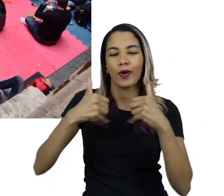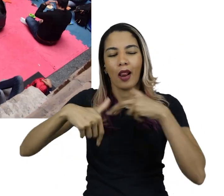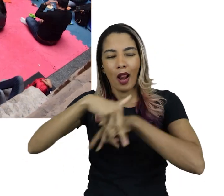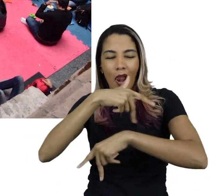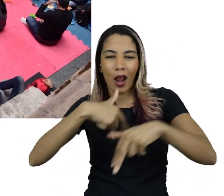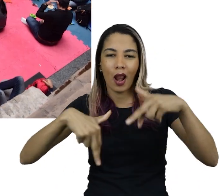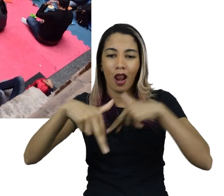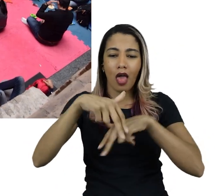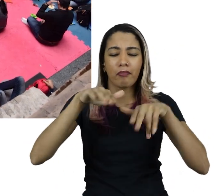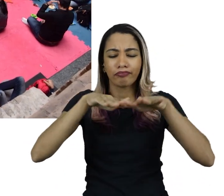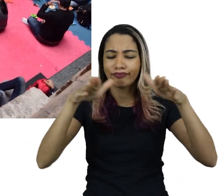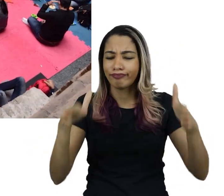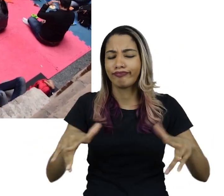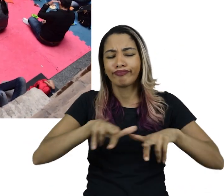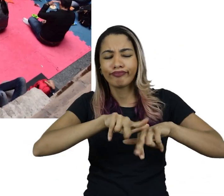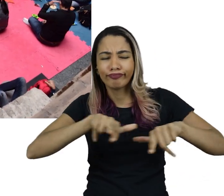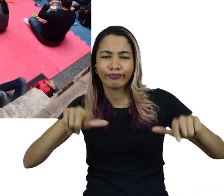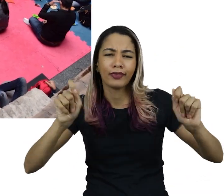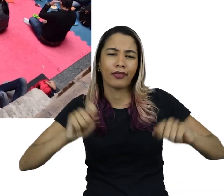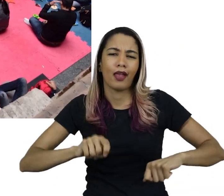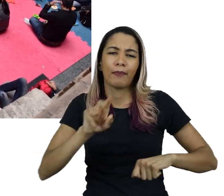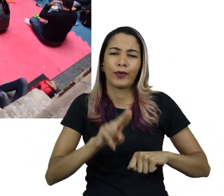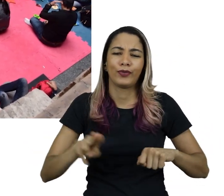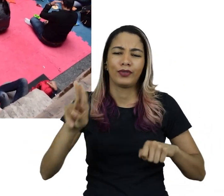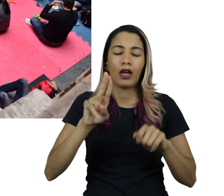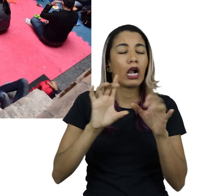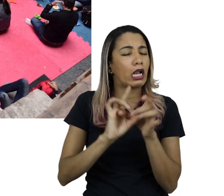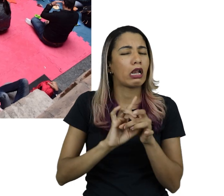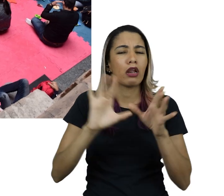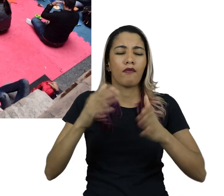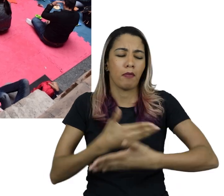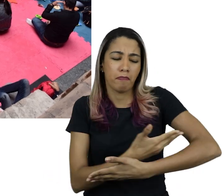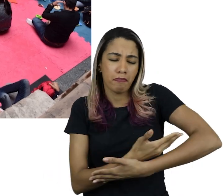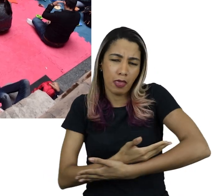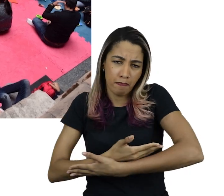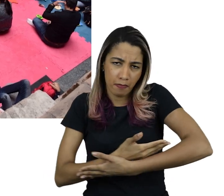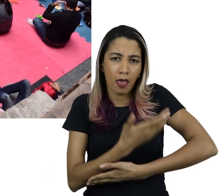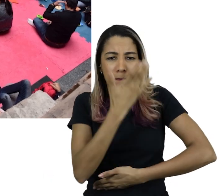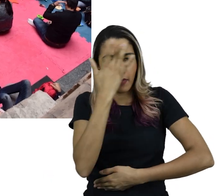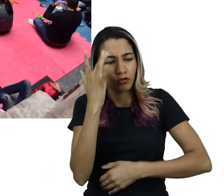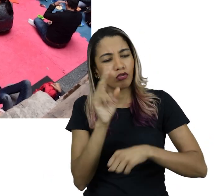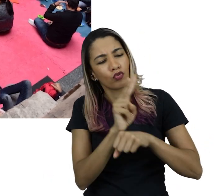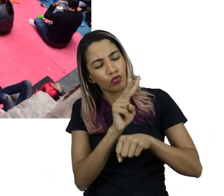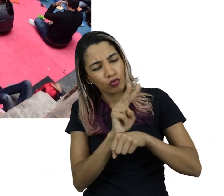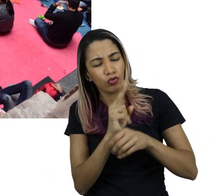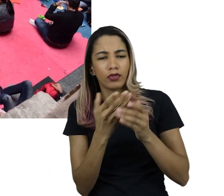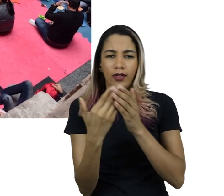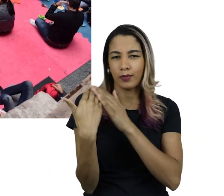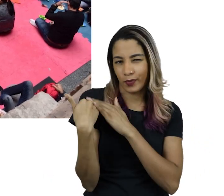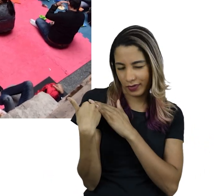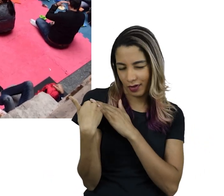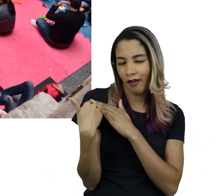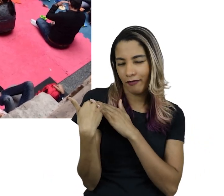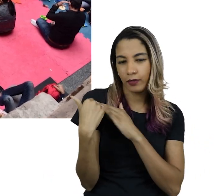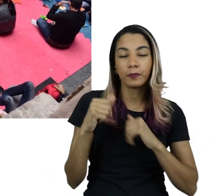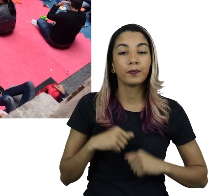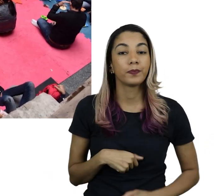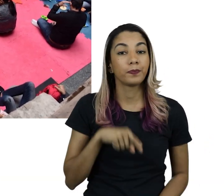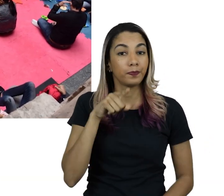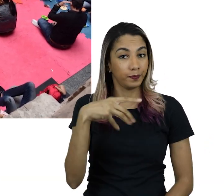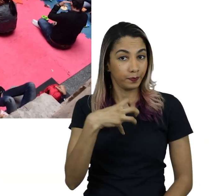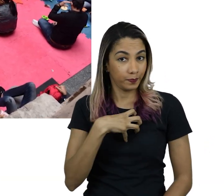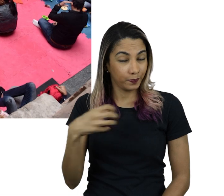brincadeiras e mobiliários de uso coletivo e livre para bebês, seus responsáveis e cuidadores.